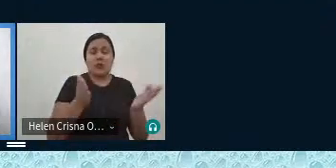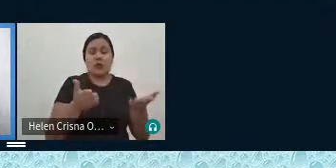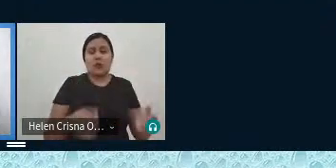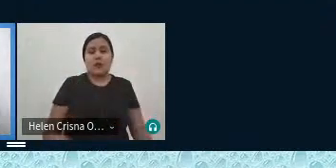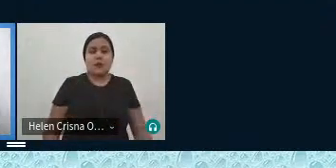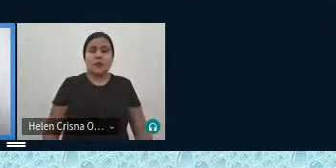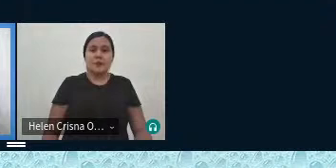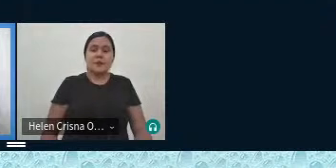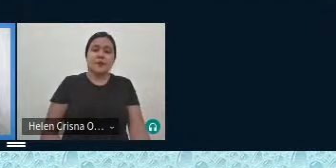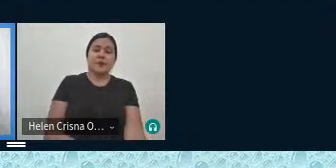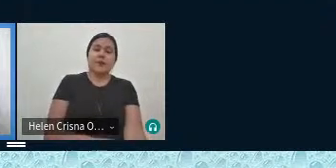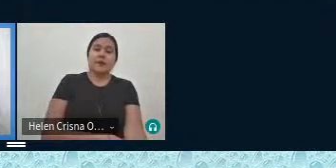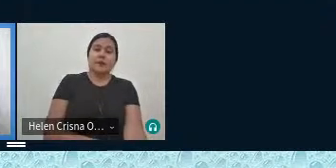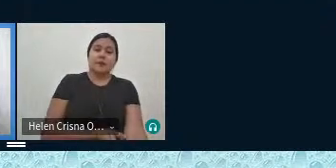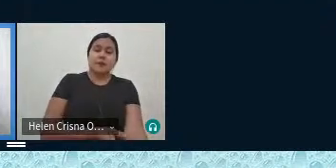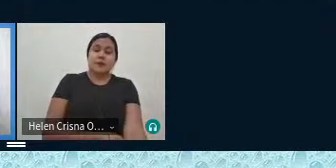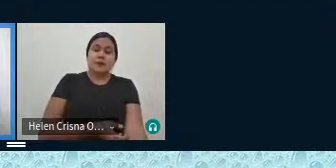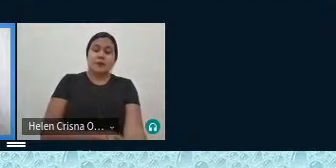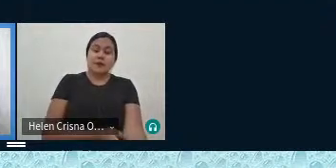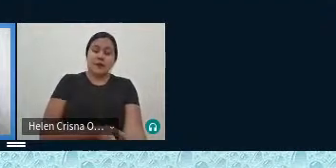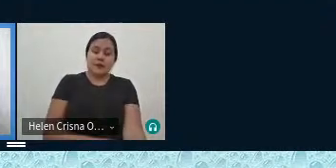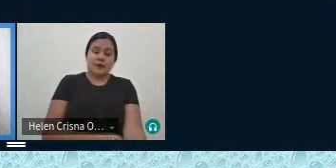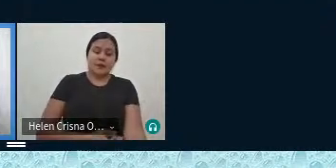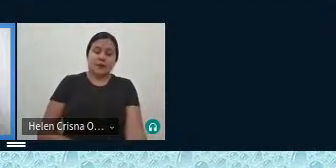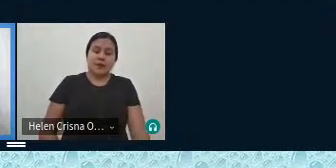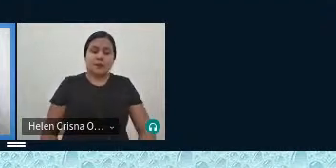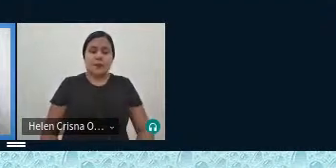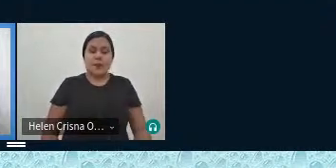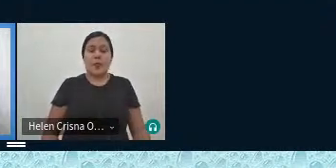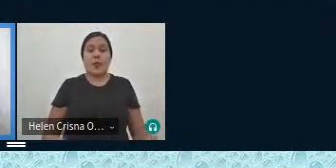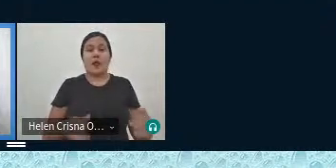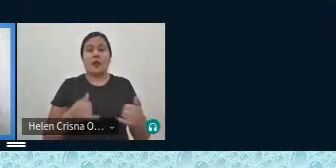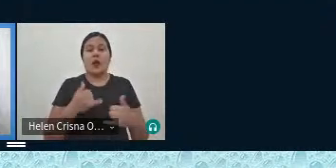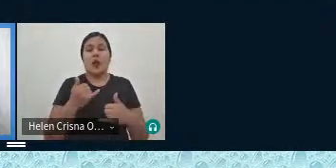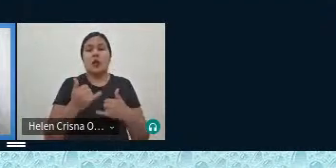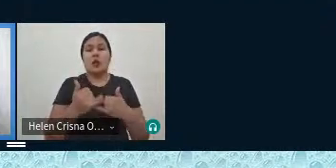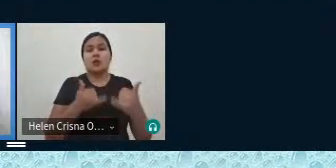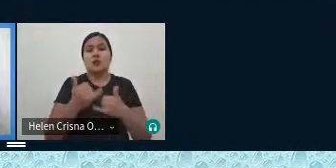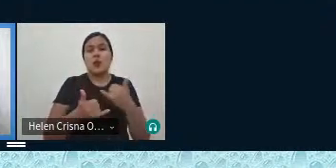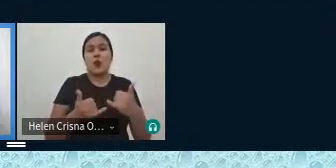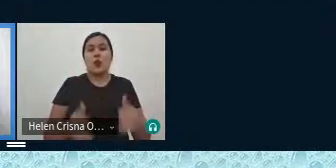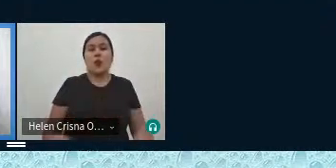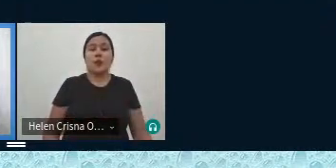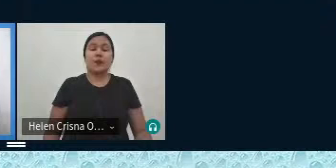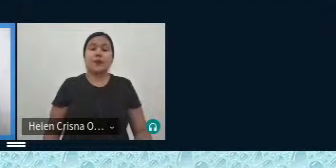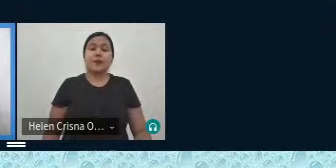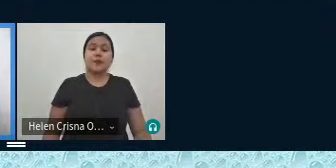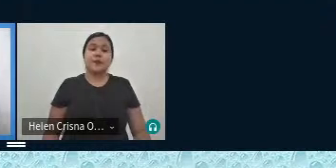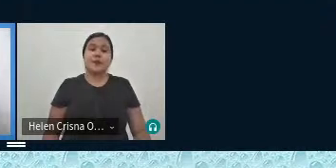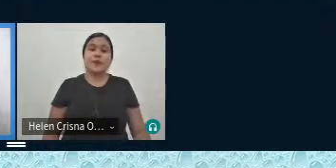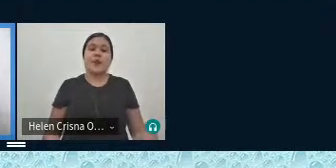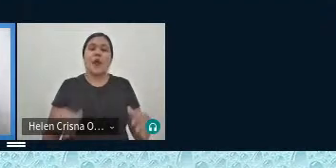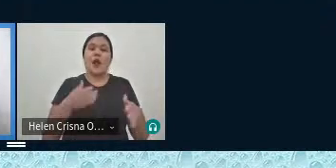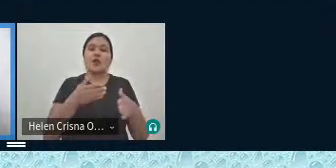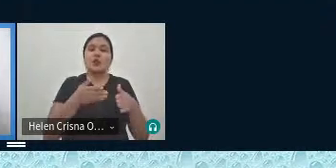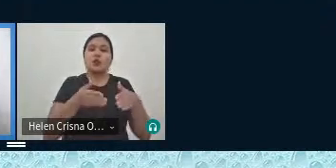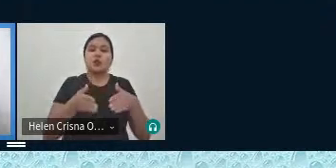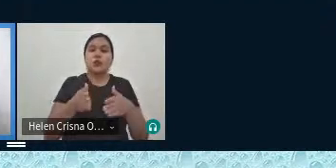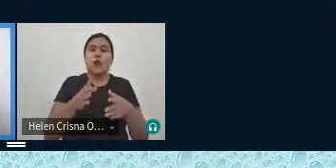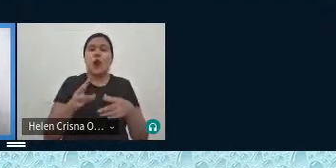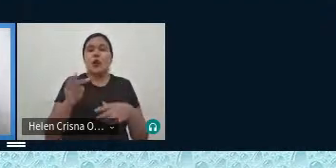existência e aí esse jogo sai de dentro da boiuna ele é um jogo de trilha se vocês vão